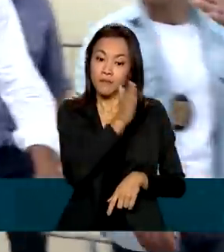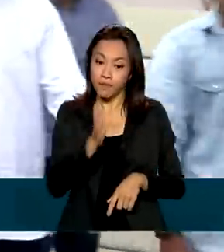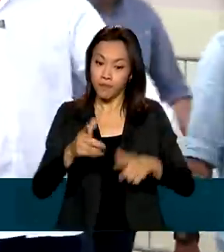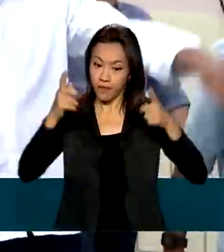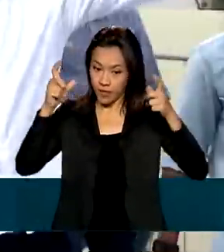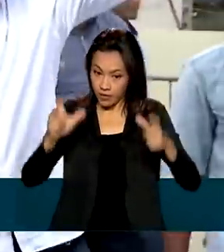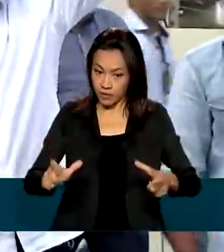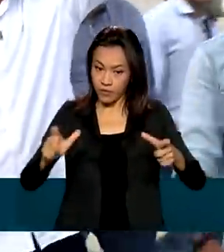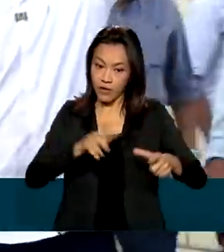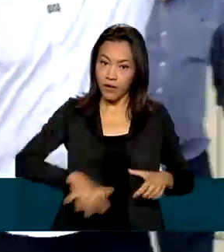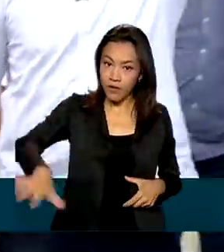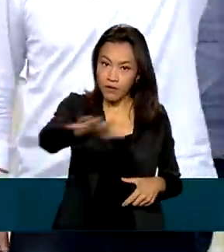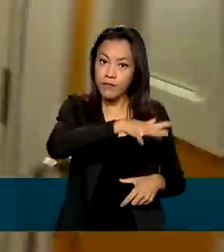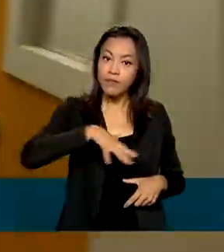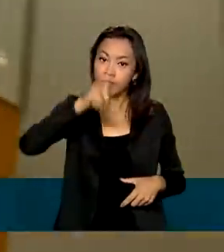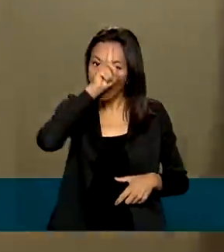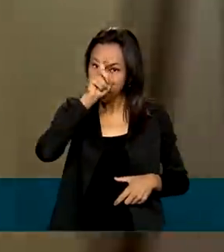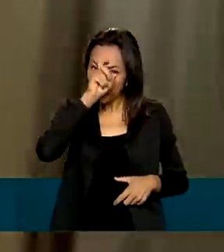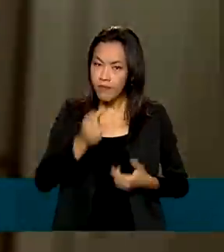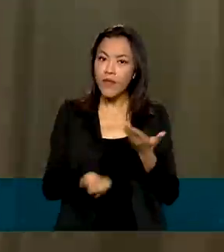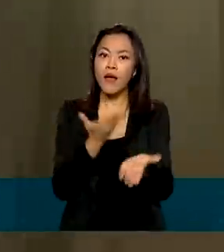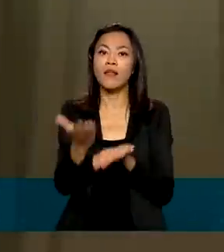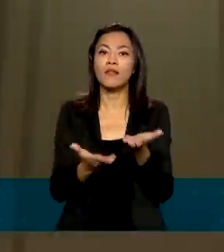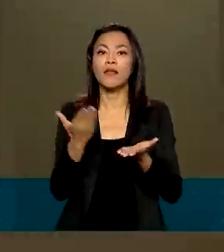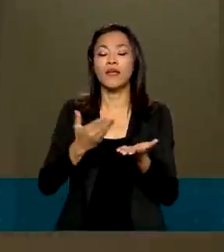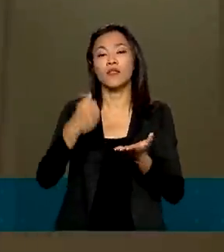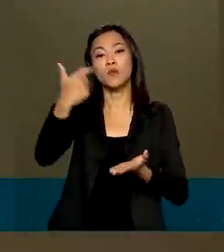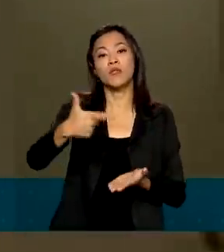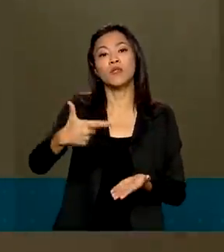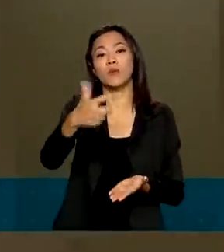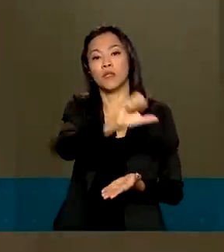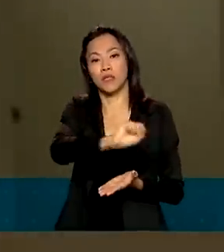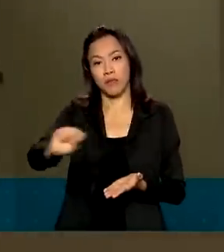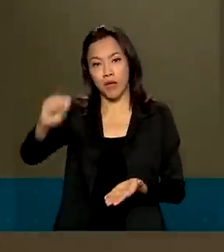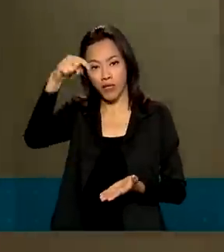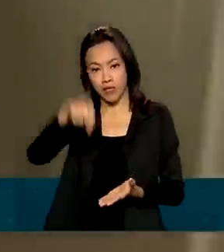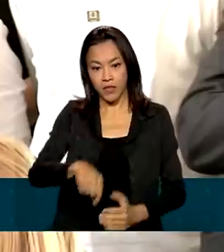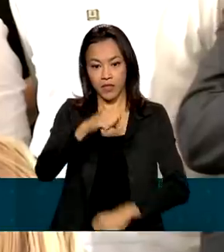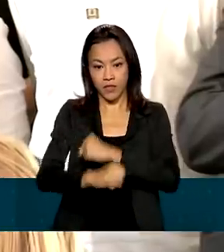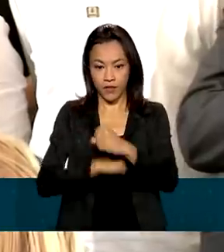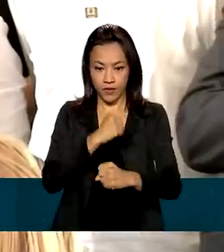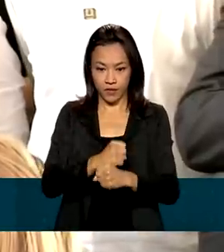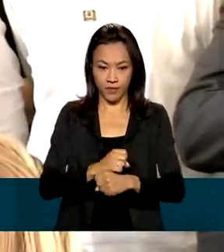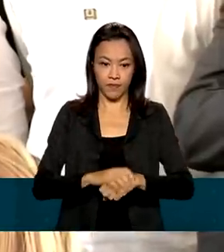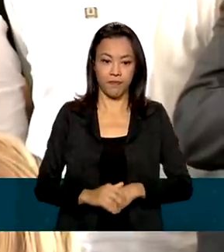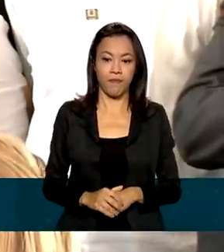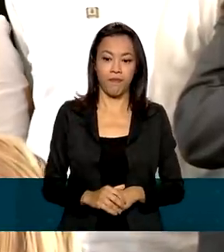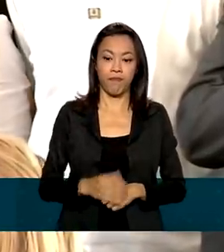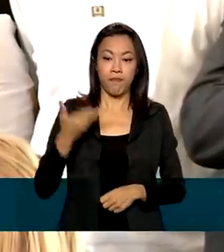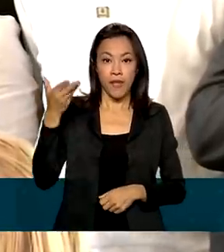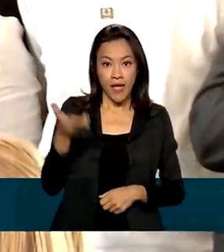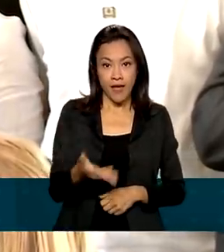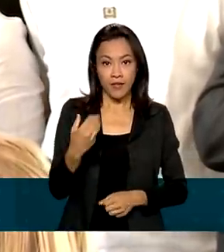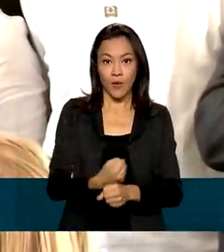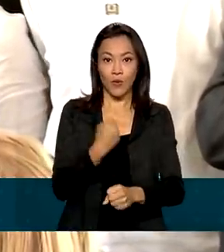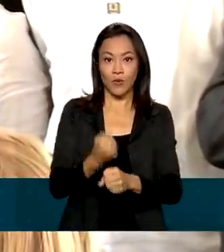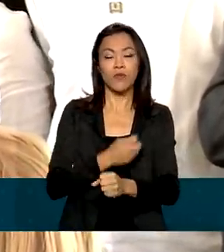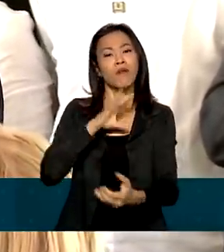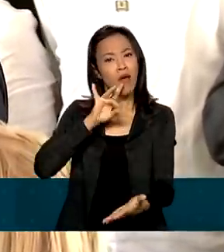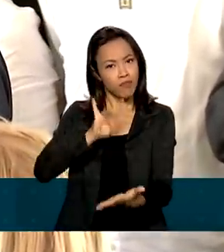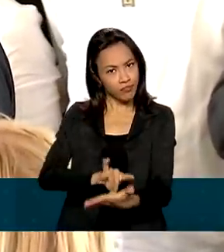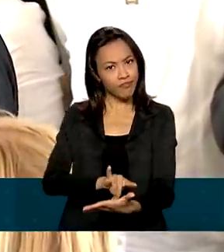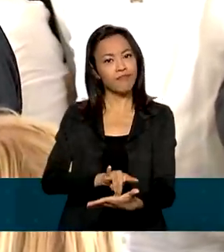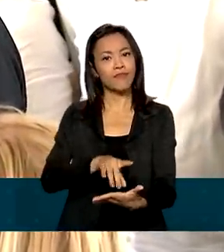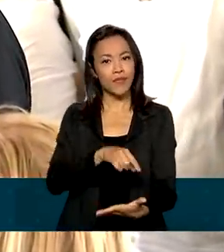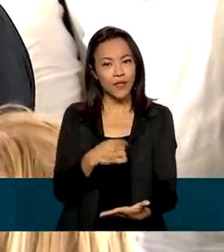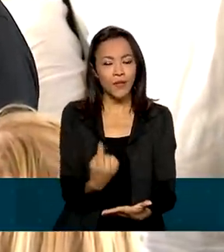espaço já atenda a população no segundo semestre deste ano. Essa obra aqui é uma realidade que nós agradecemos,